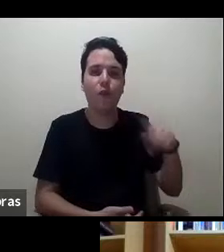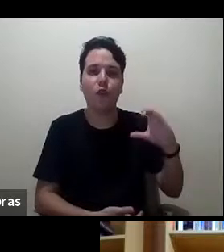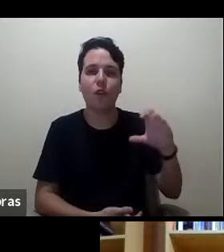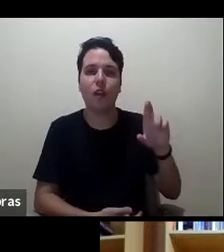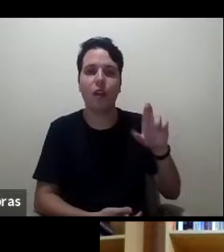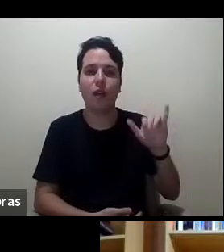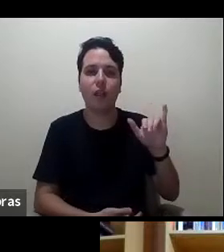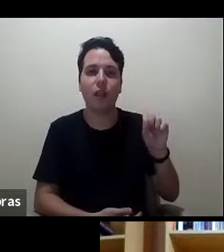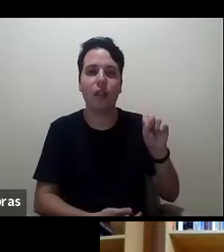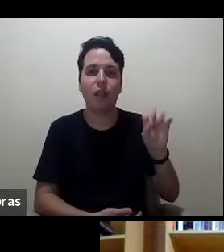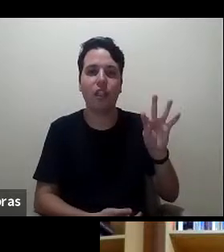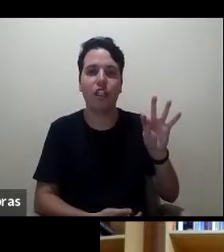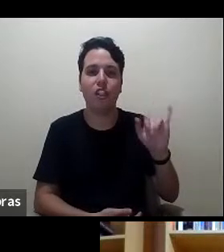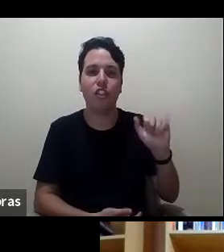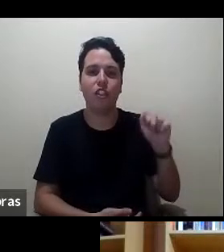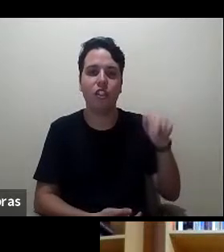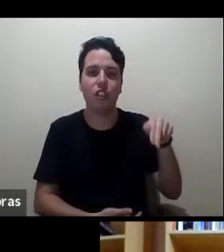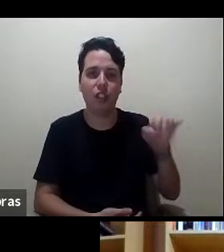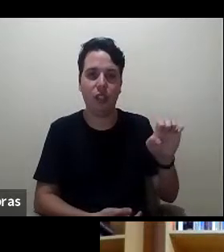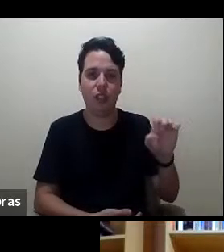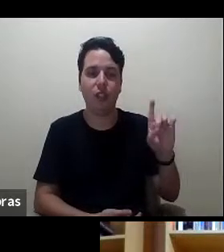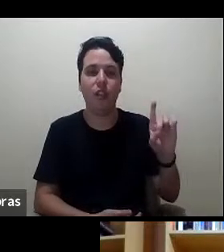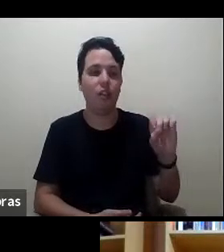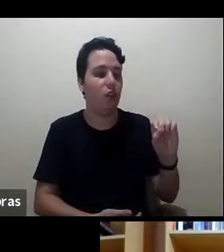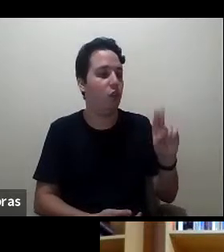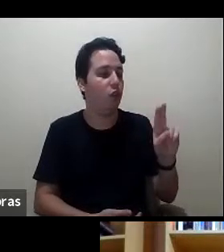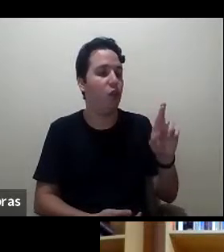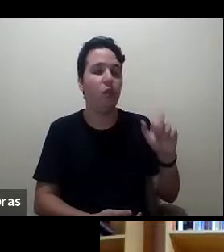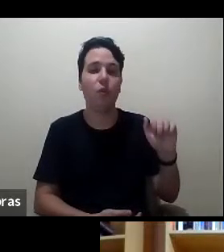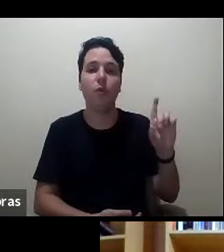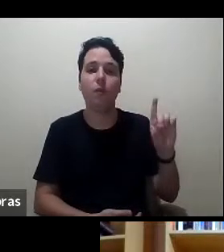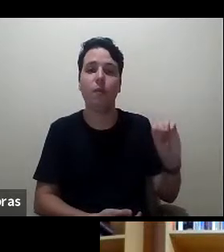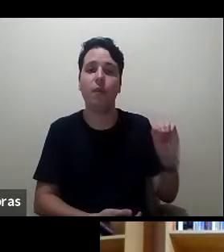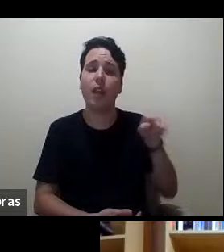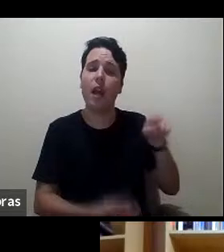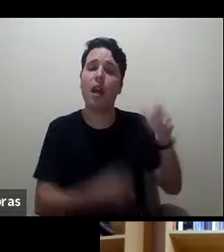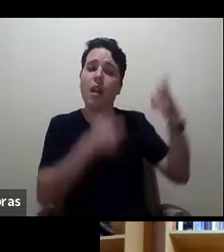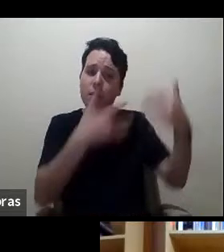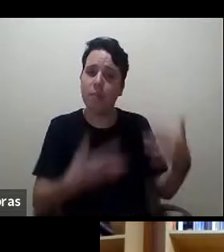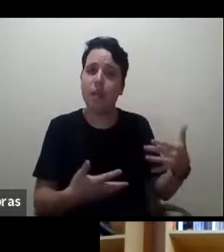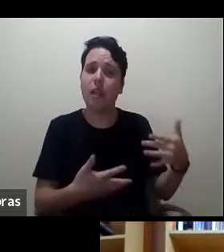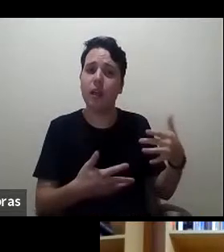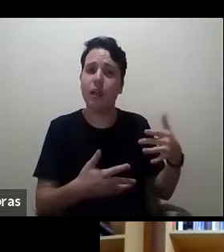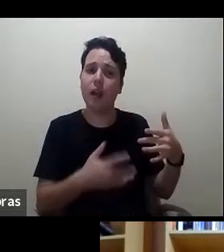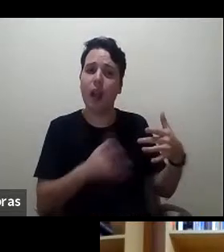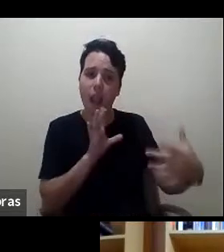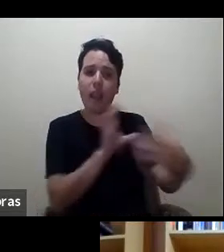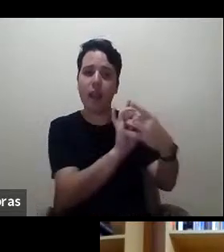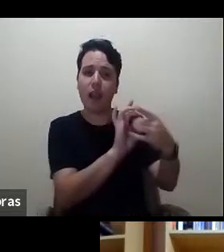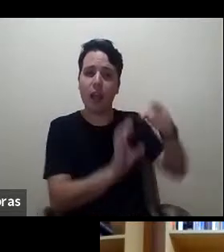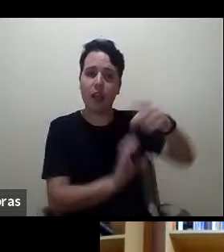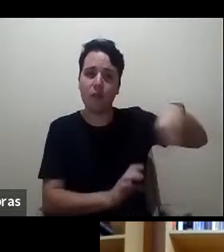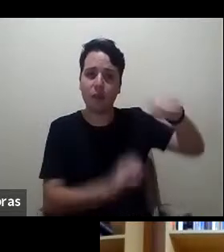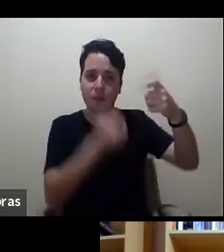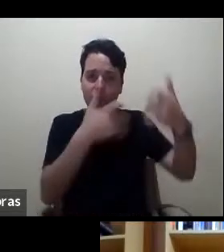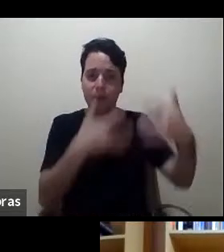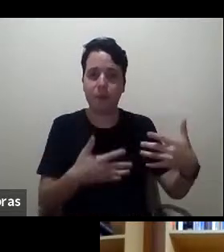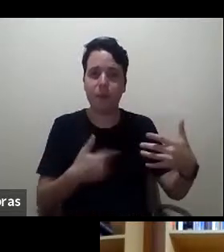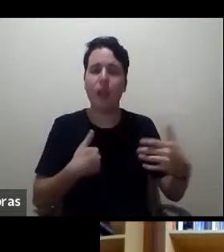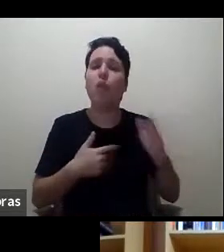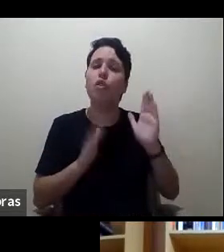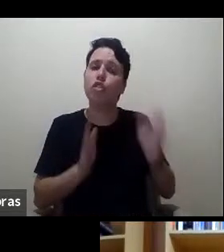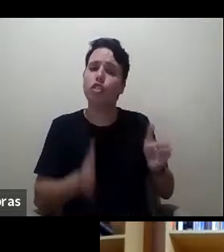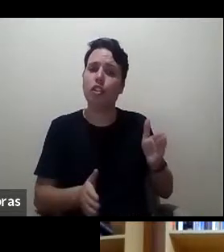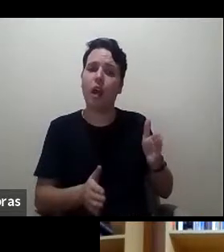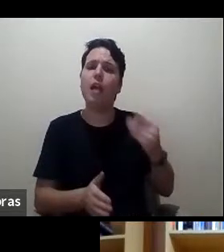Dourado, que diz exatamente nesse sentido, já tive a experiência de